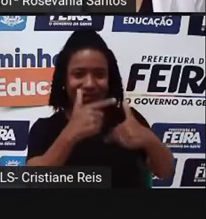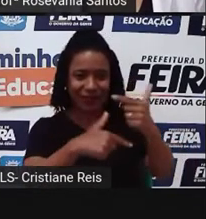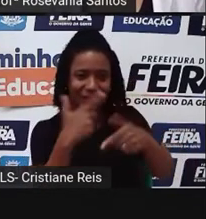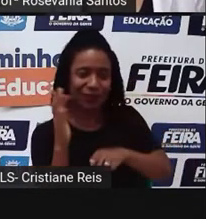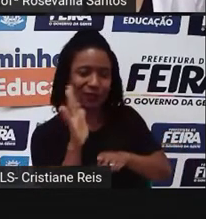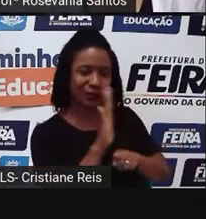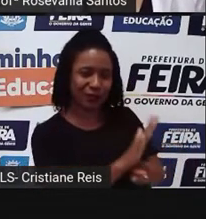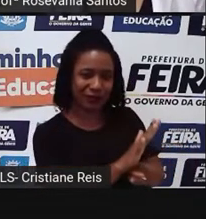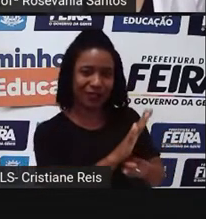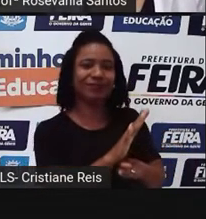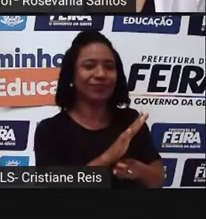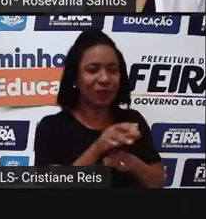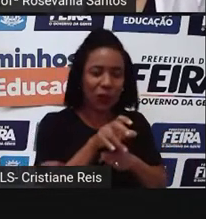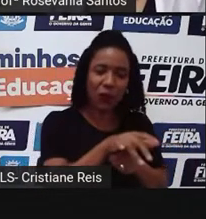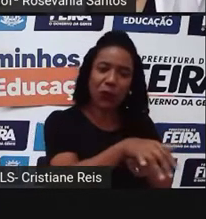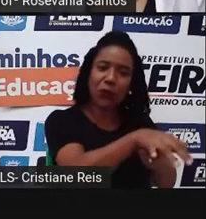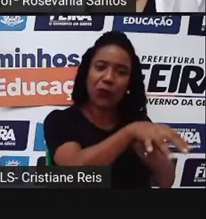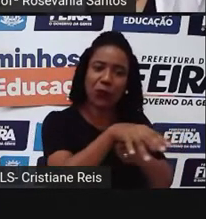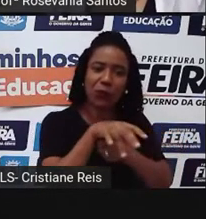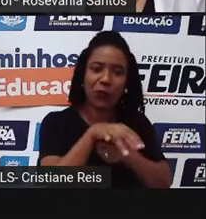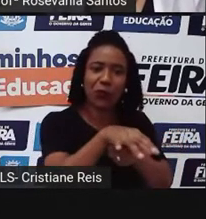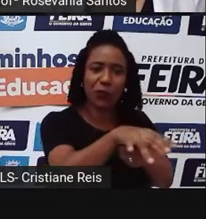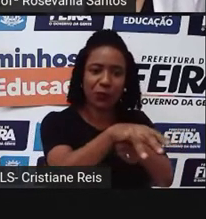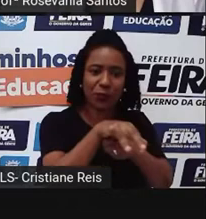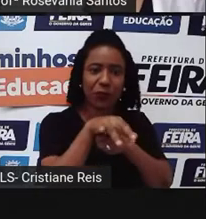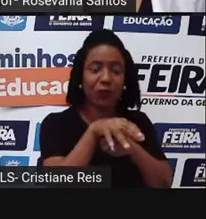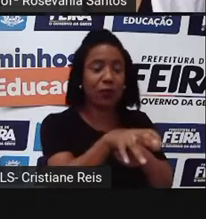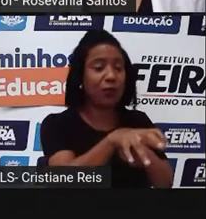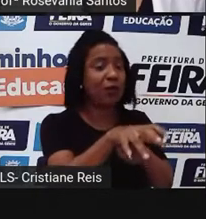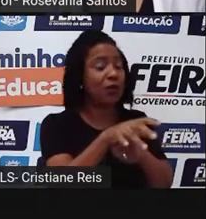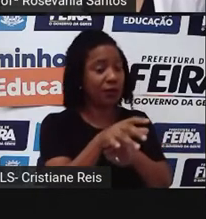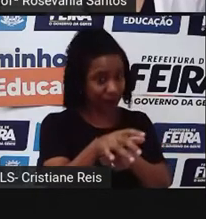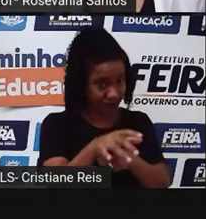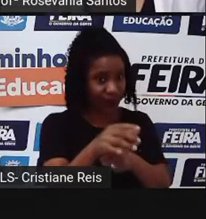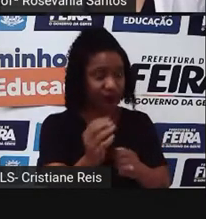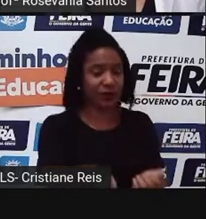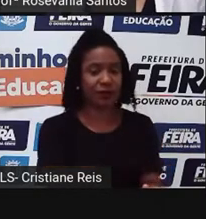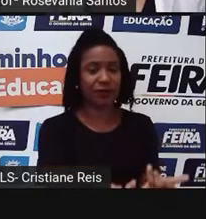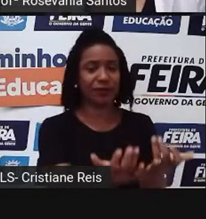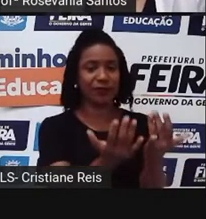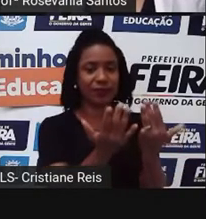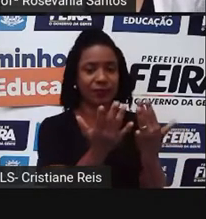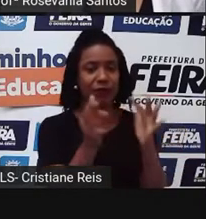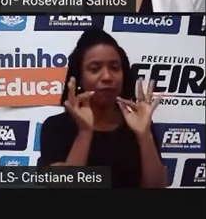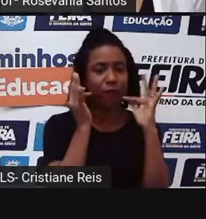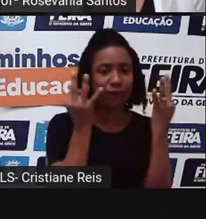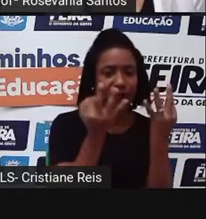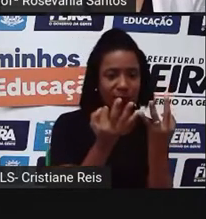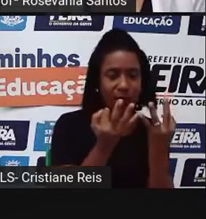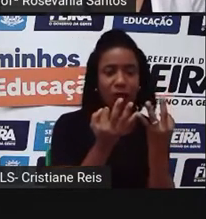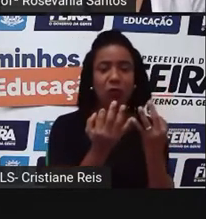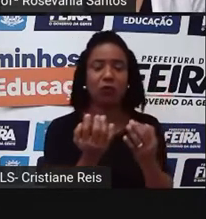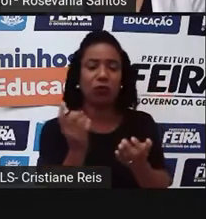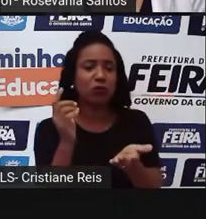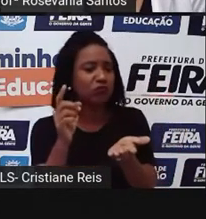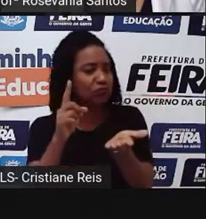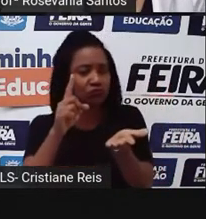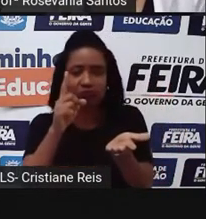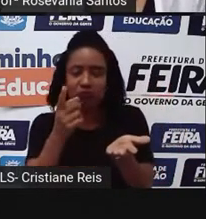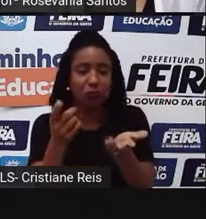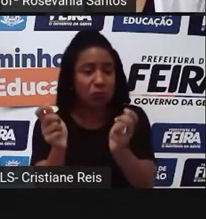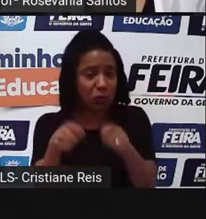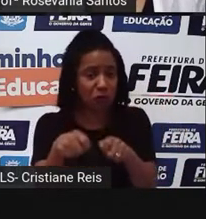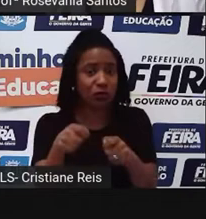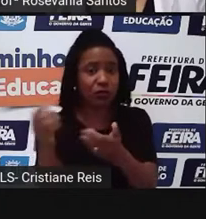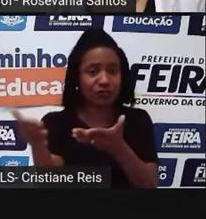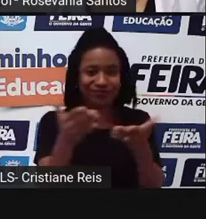uma variância dentro dessa atividade de subsistência. Só da família ou a contratação de alguns poucos funcionários.